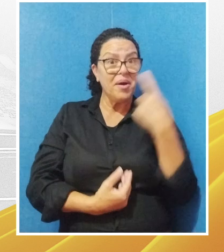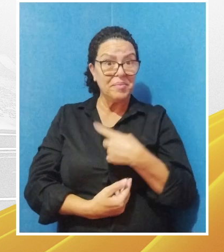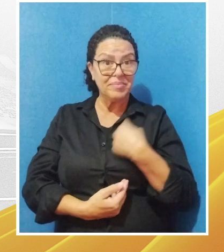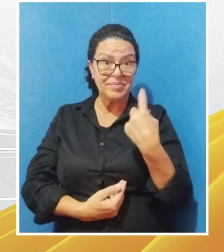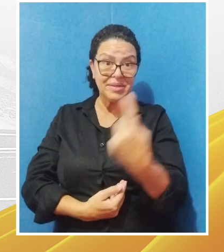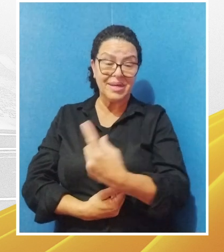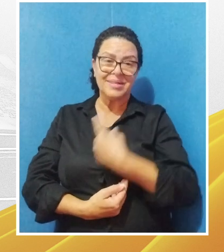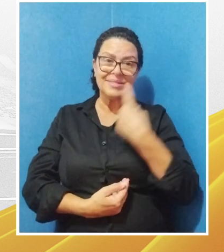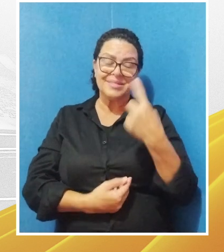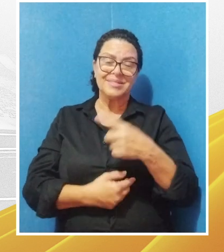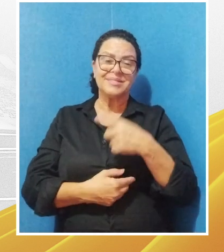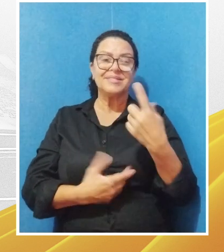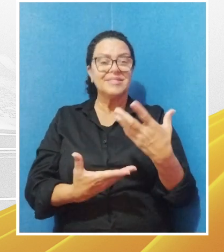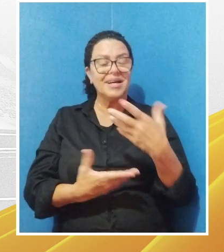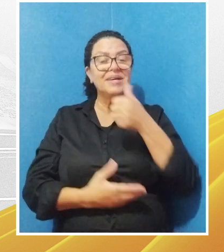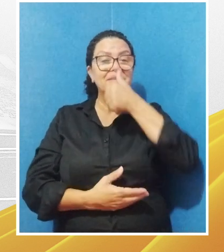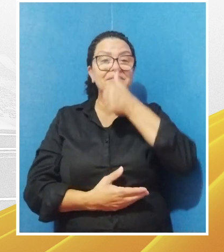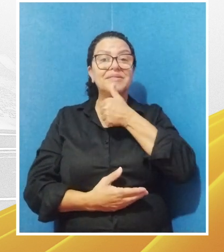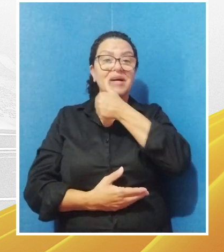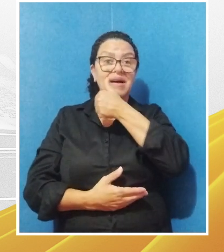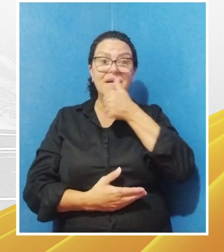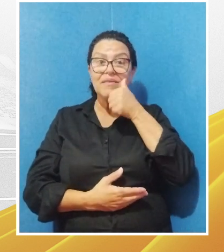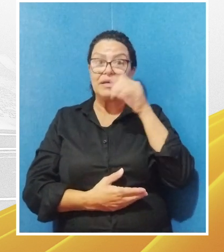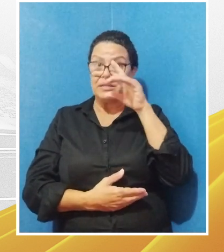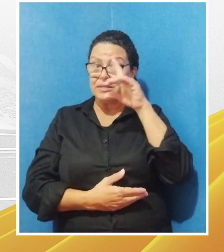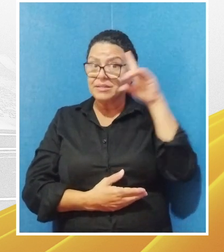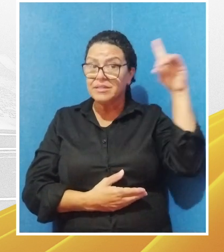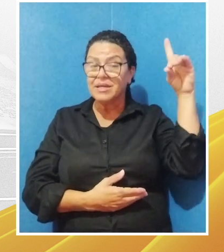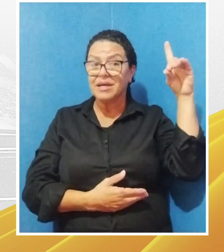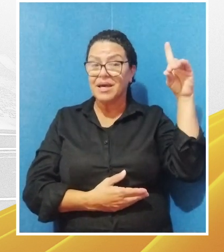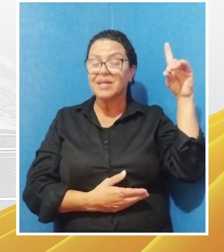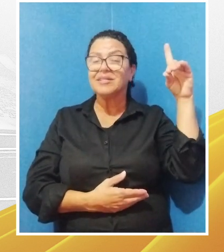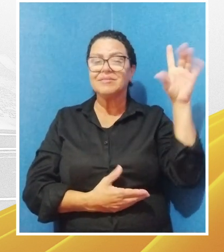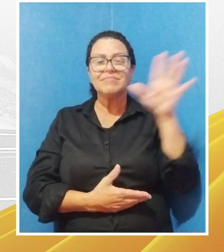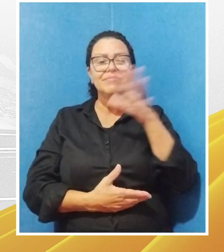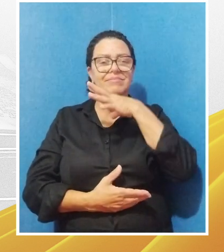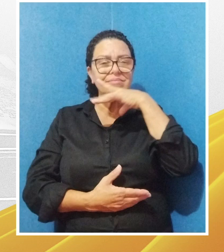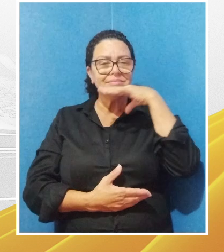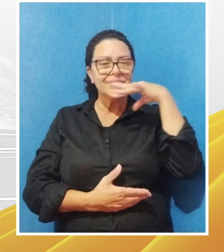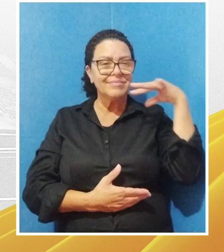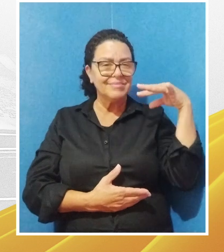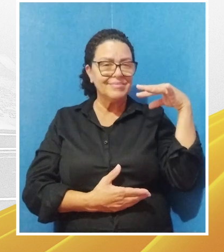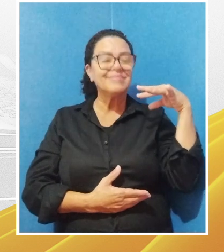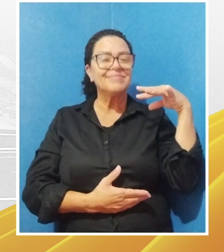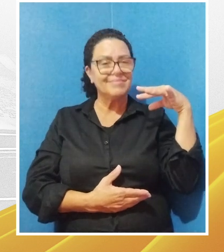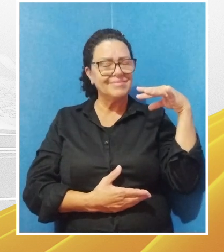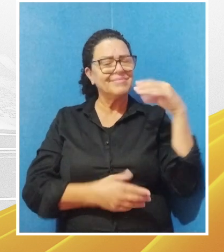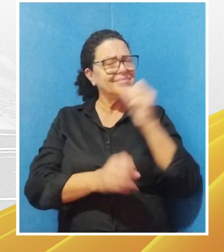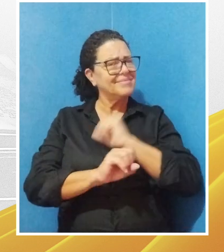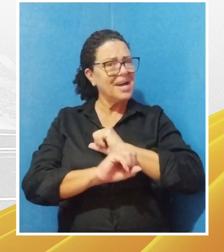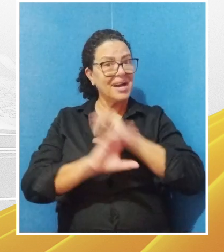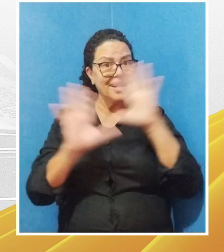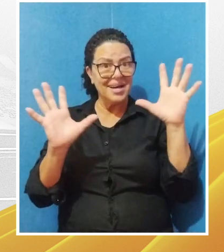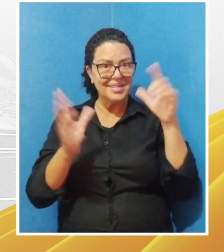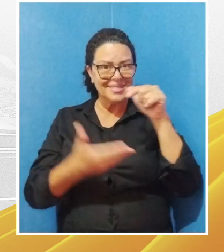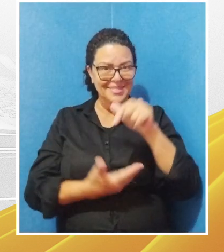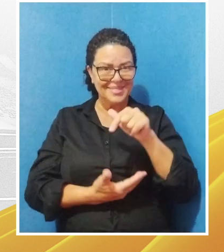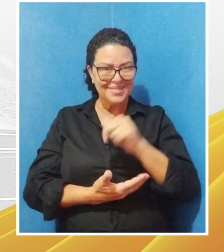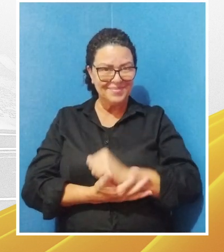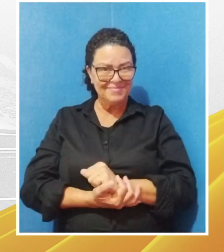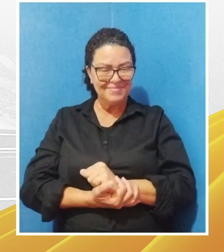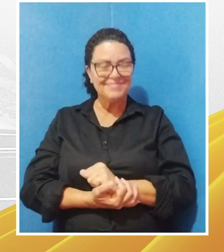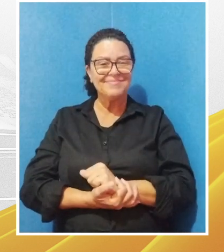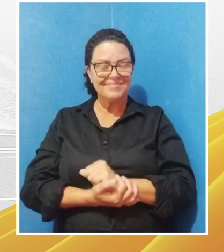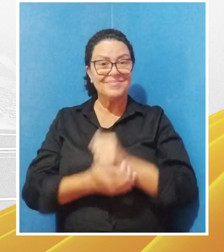nós, como oferta e sacrifícios a Deus, em cheiro suave. Está muito claro aqui,